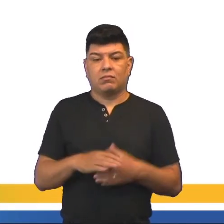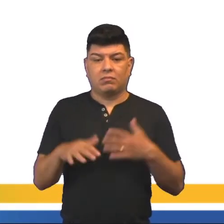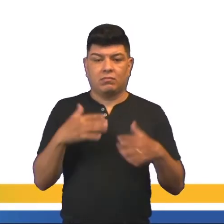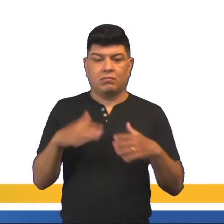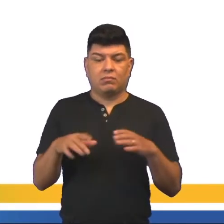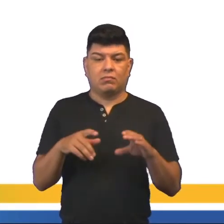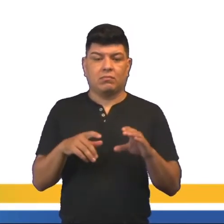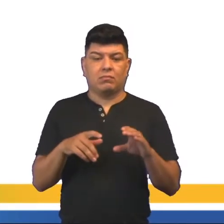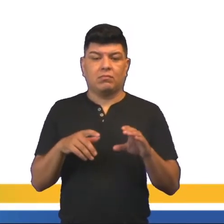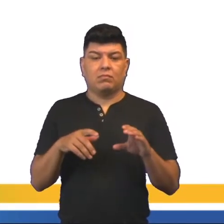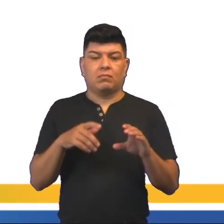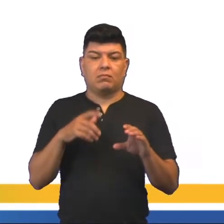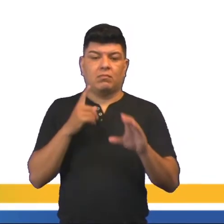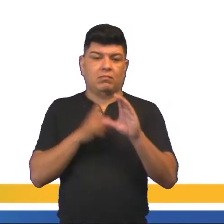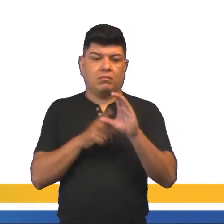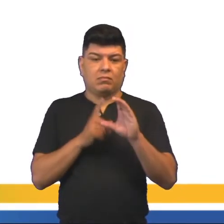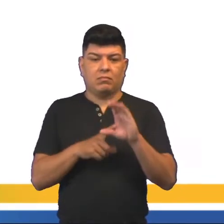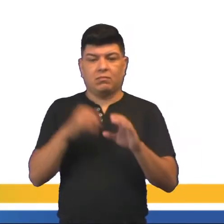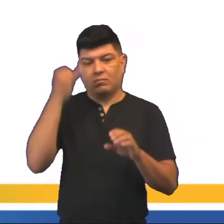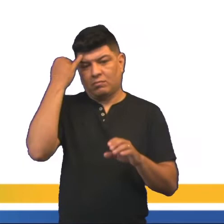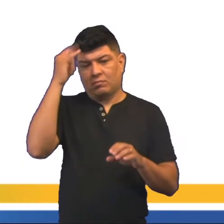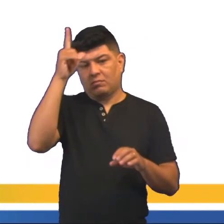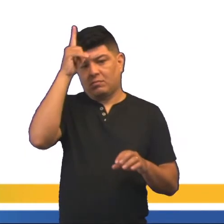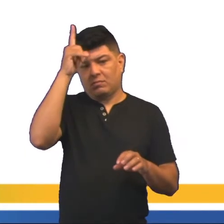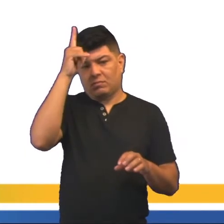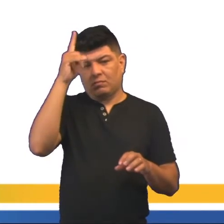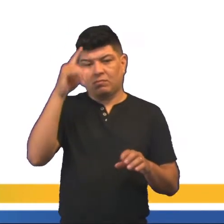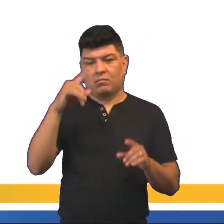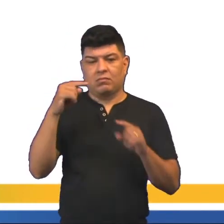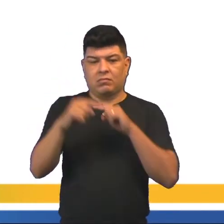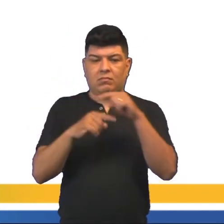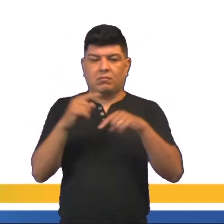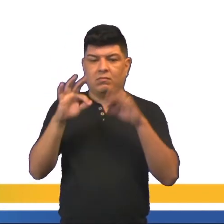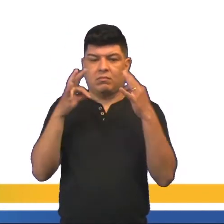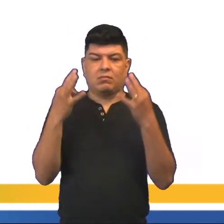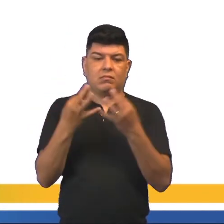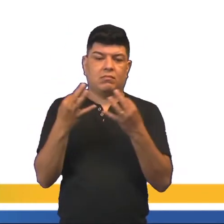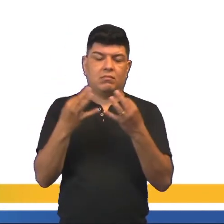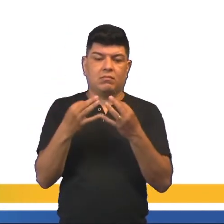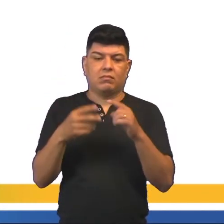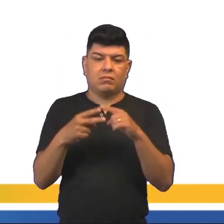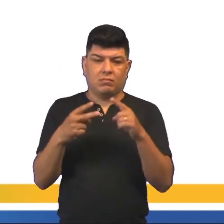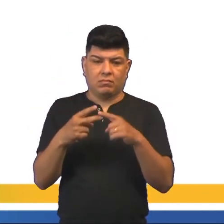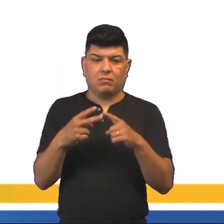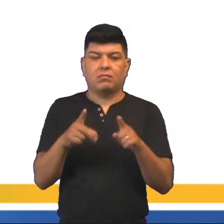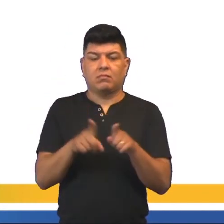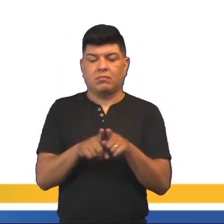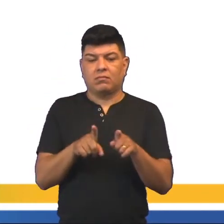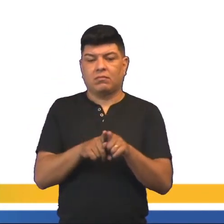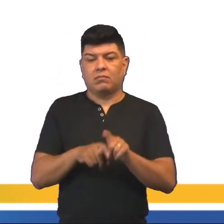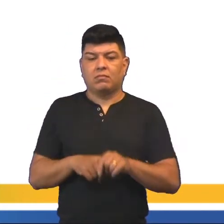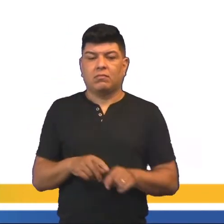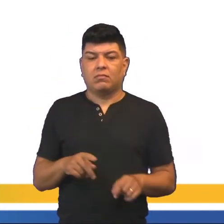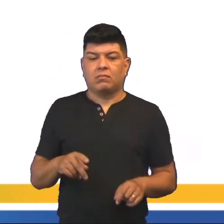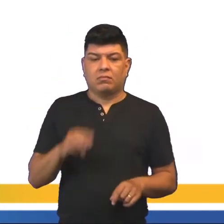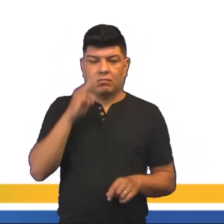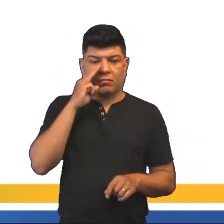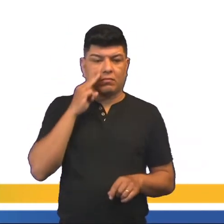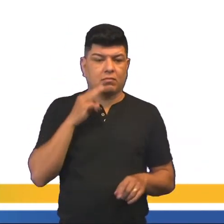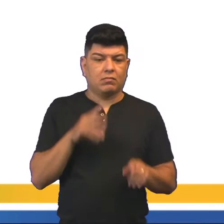o Manifesto Comunista, a Ideologia Alemã e a Sagrada Família, se destacam dos dois, as obras conjuntas.